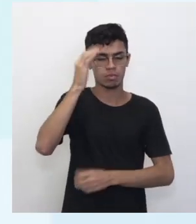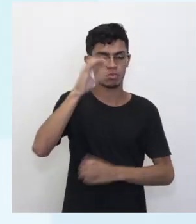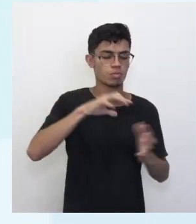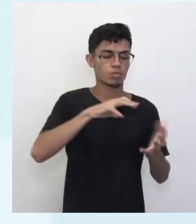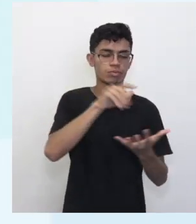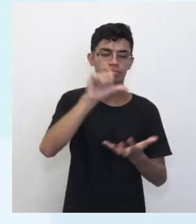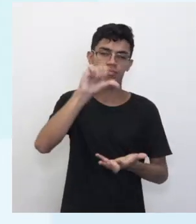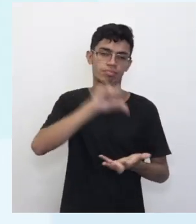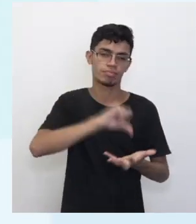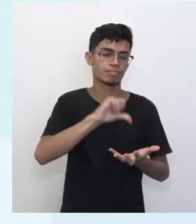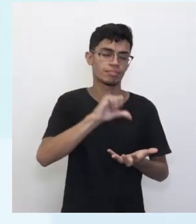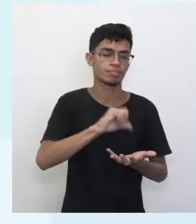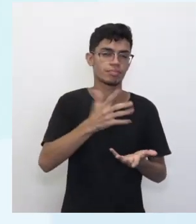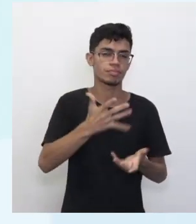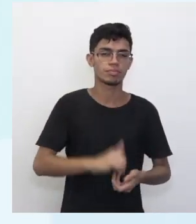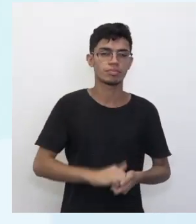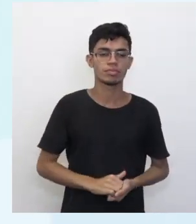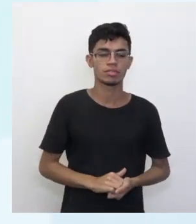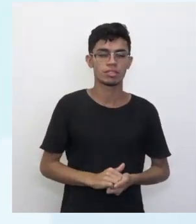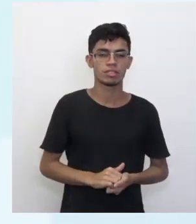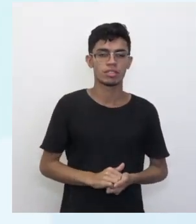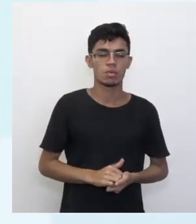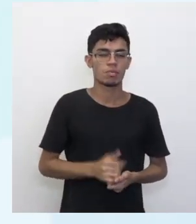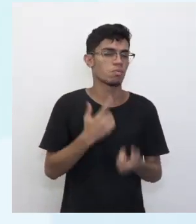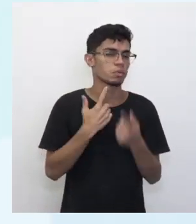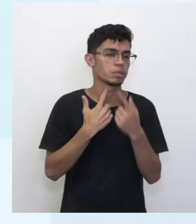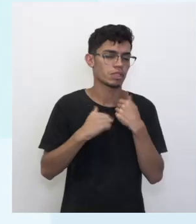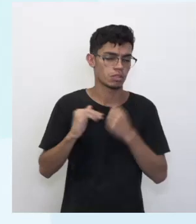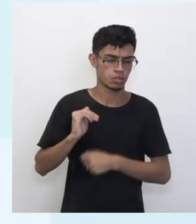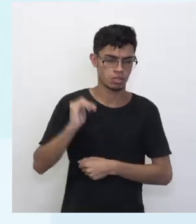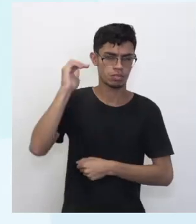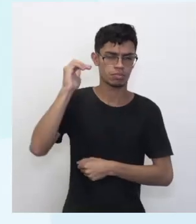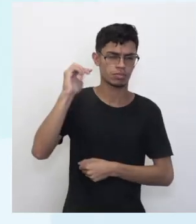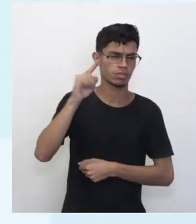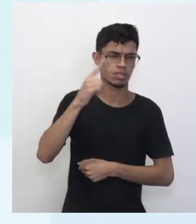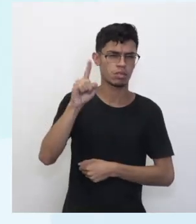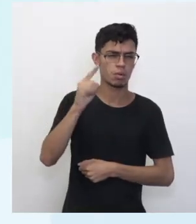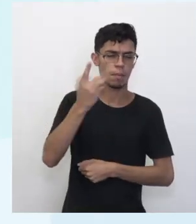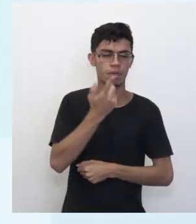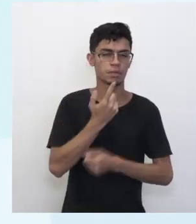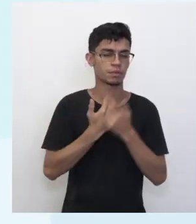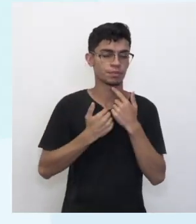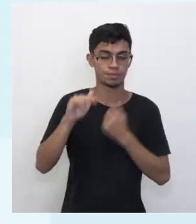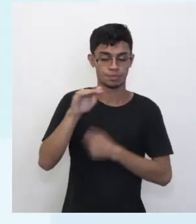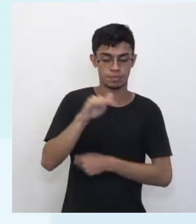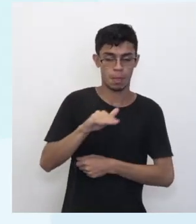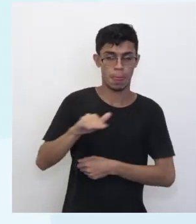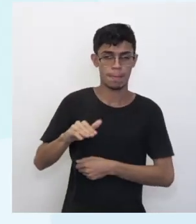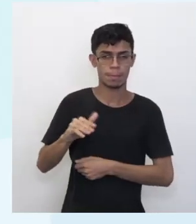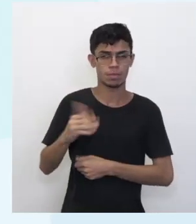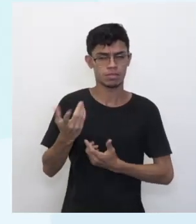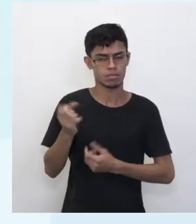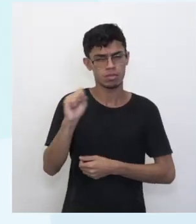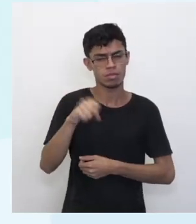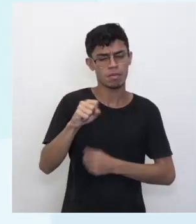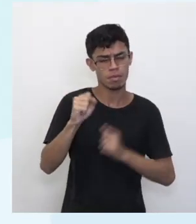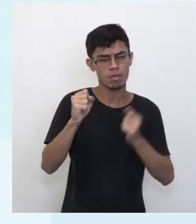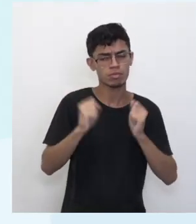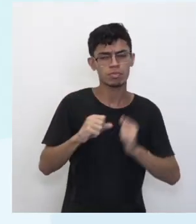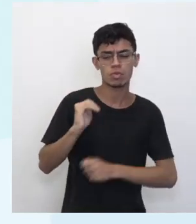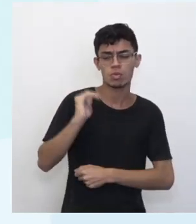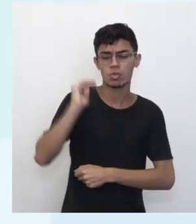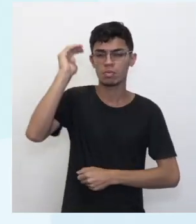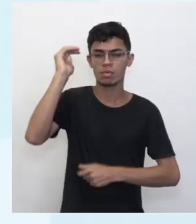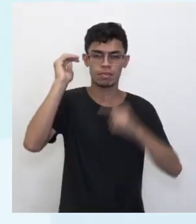ficou mal. Ou seja, não é vontade de querer ser um adulto. É o oposto, né? A gente pode ser adulto e aí pensar nas coisas de